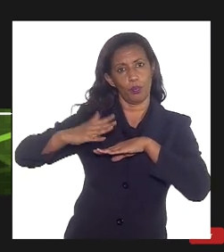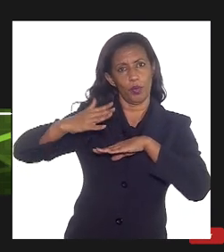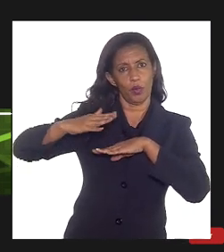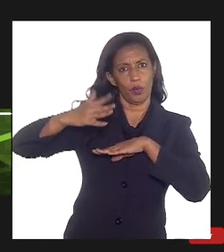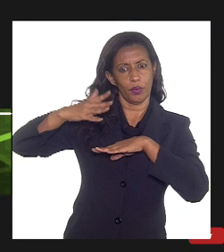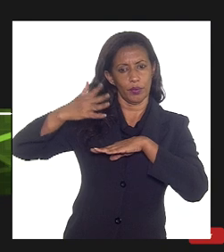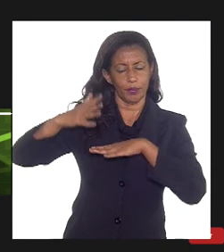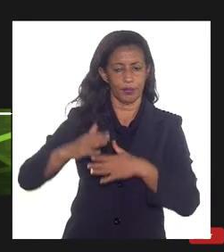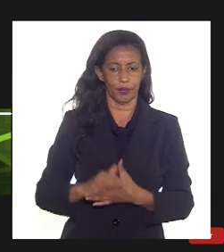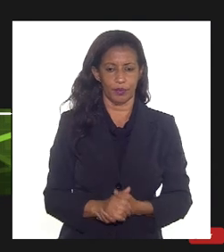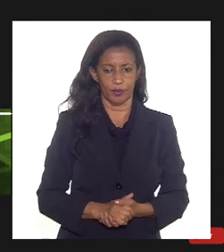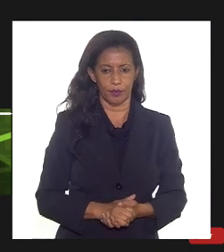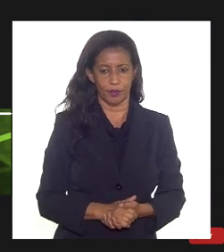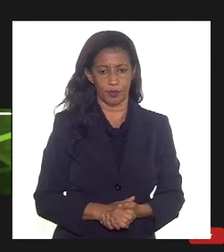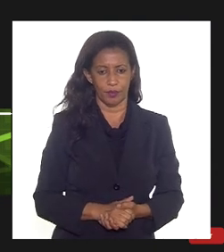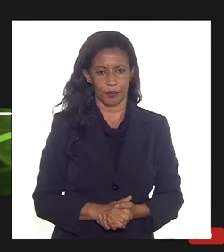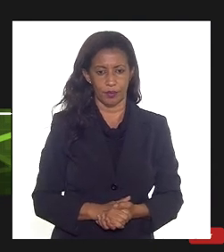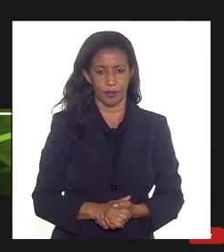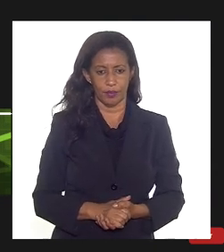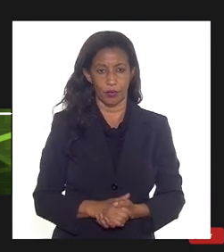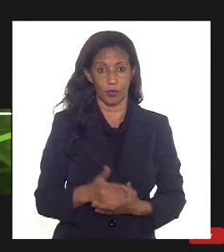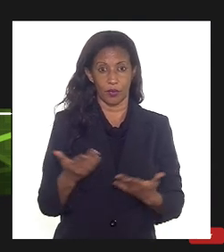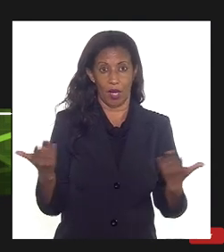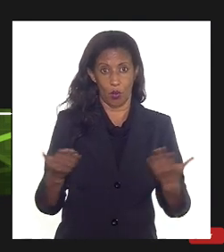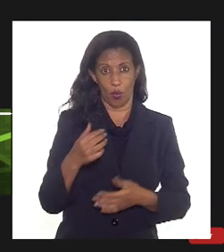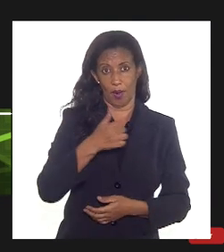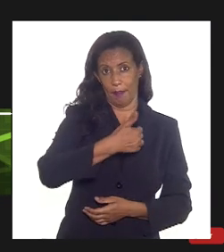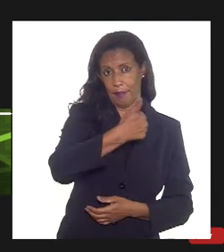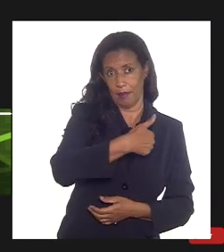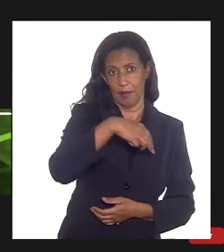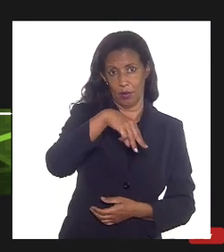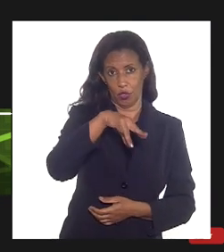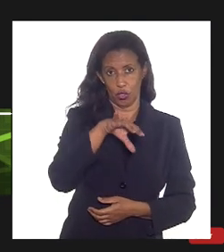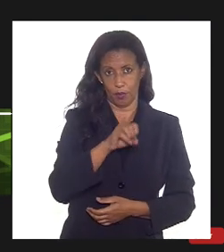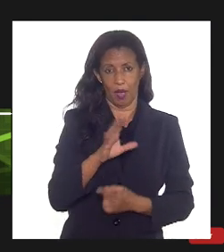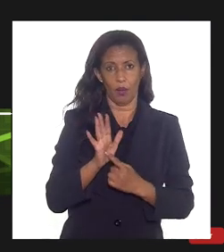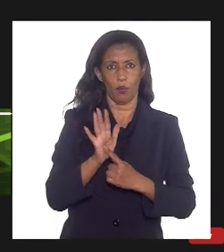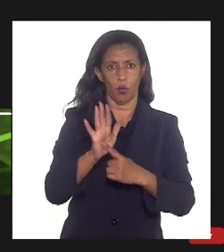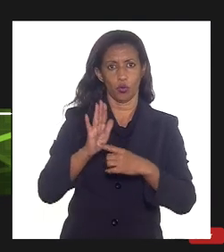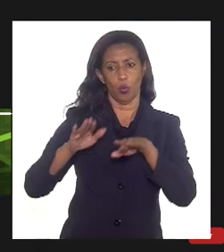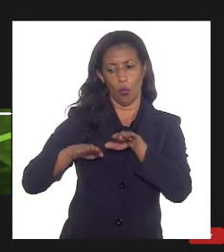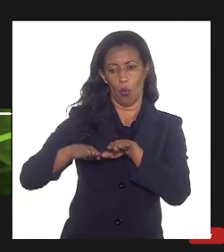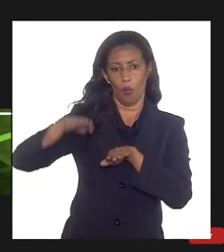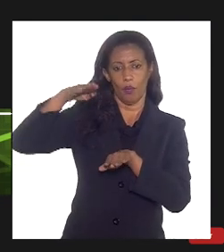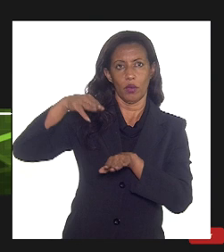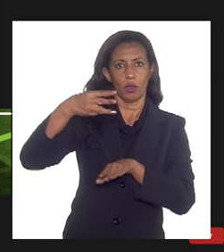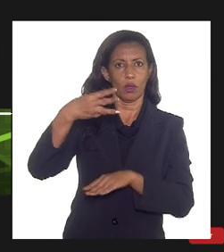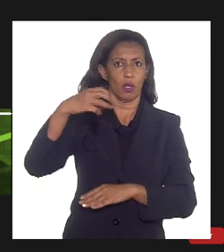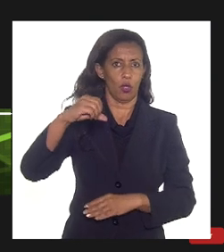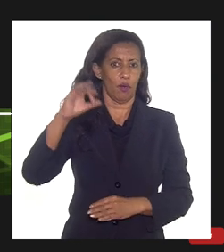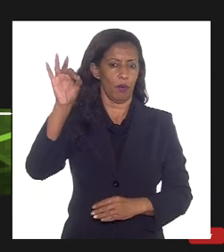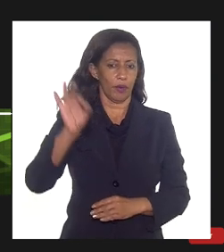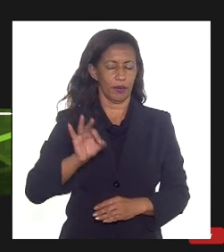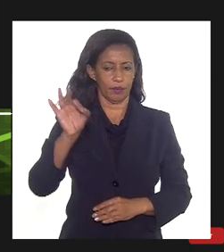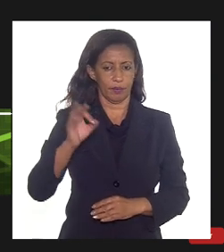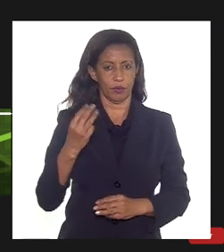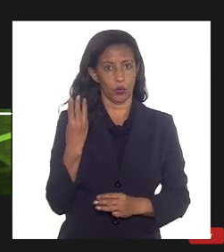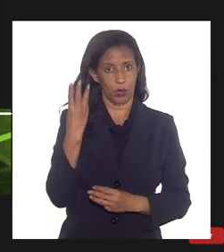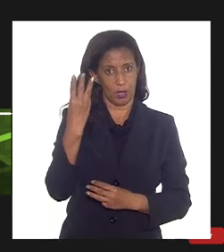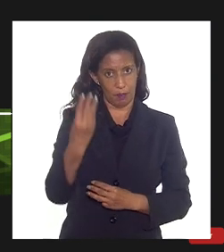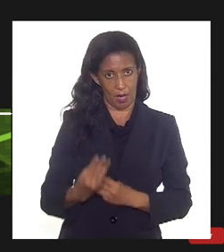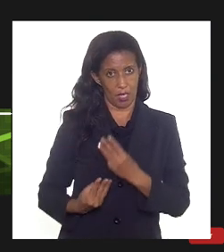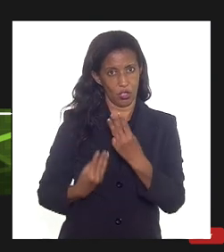reajuste que houve essa atualização de 1º de maio que representou um aumento em reais de 39% no trimestre